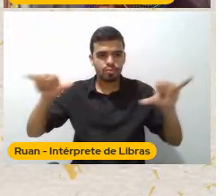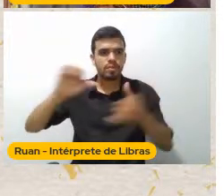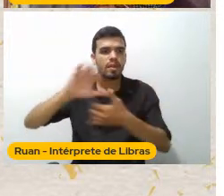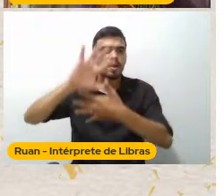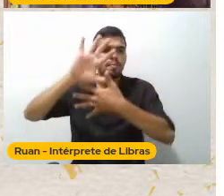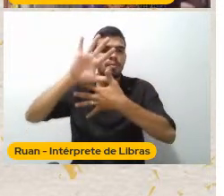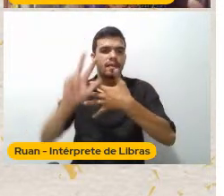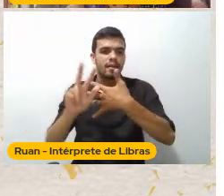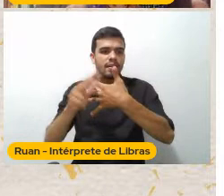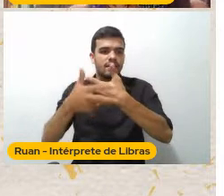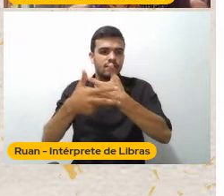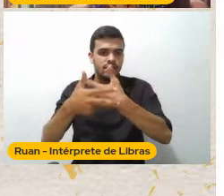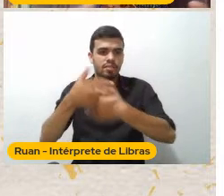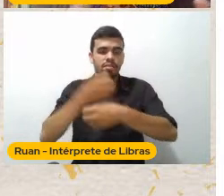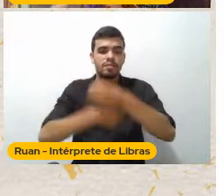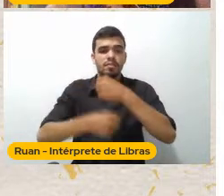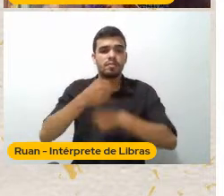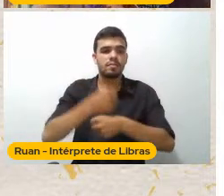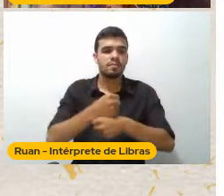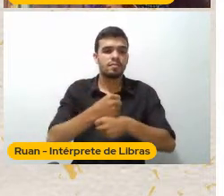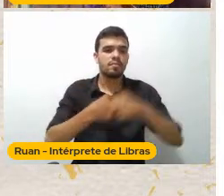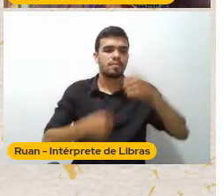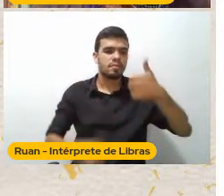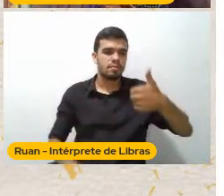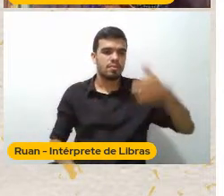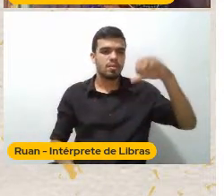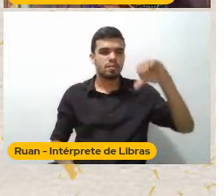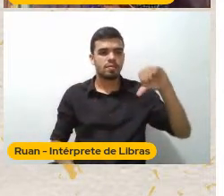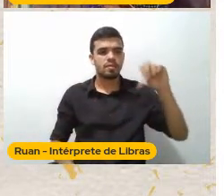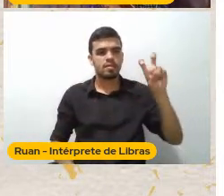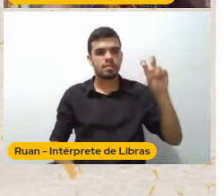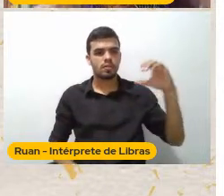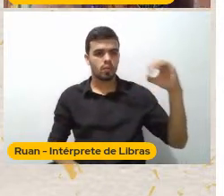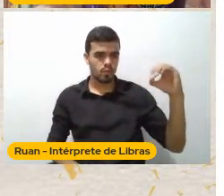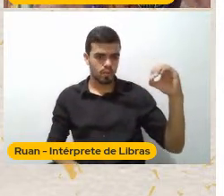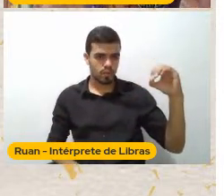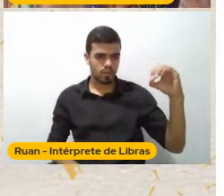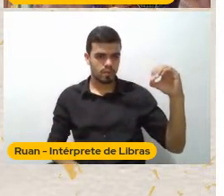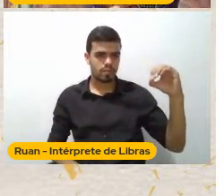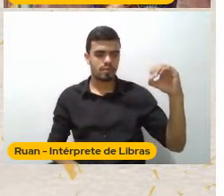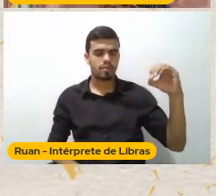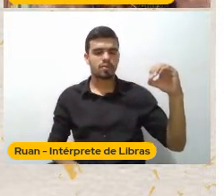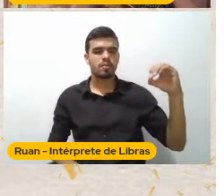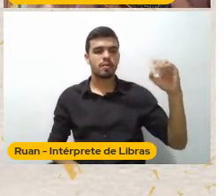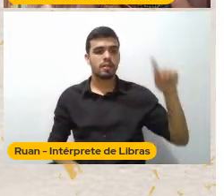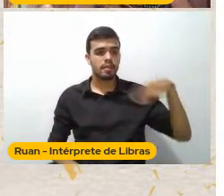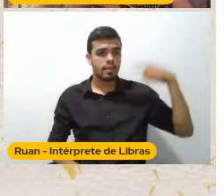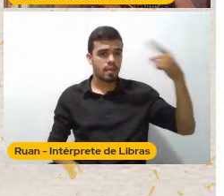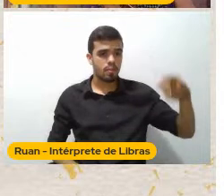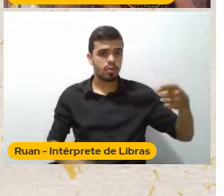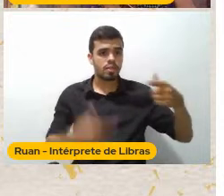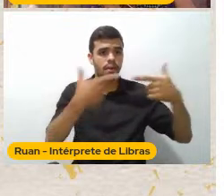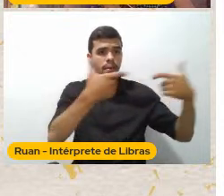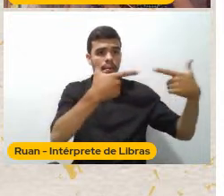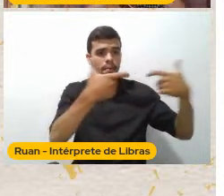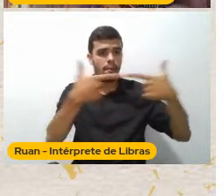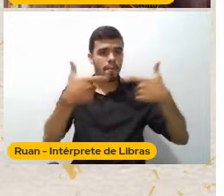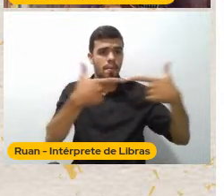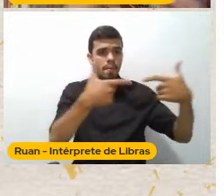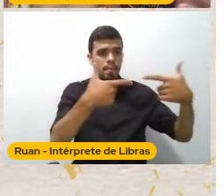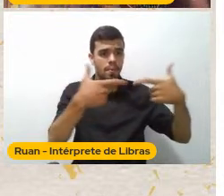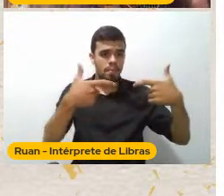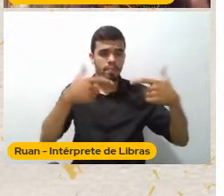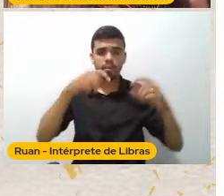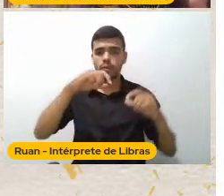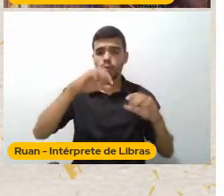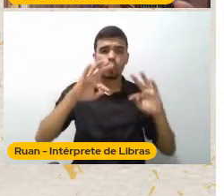1950 Um período considerável No pós-guerra Toda a América Latina Nas